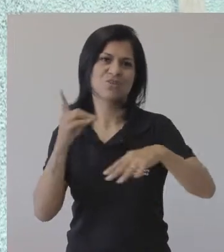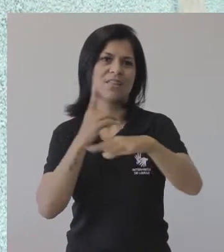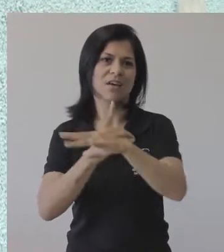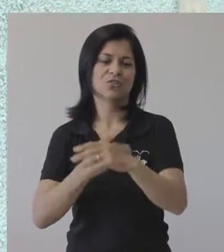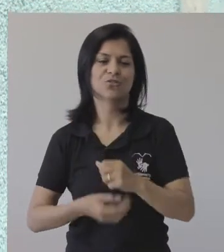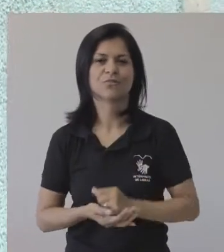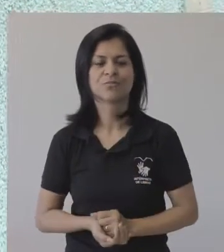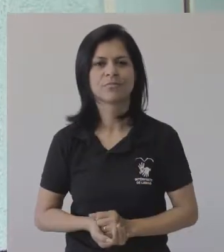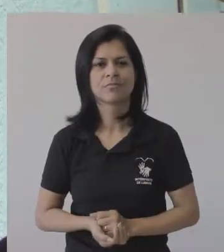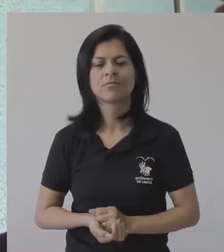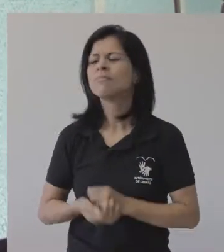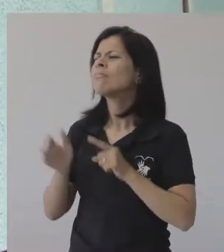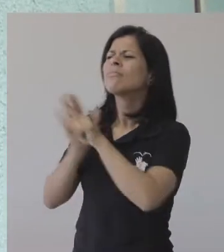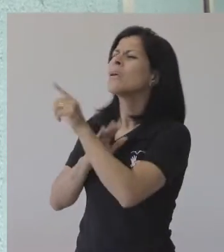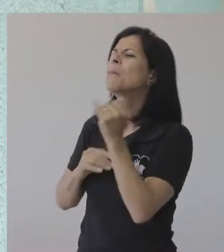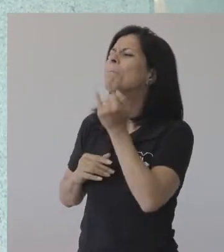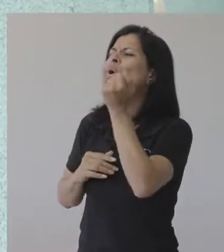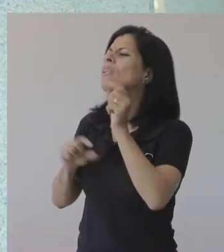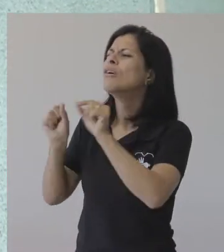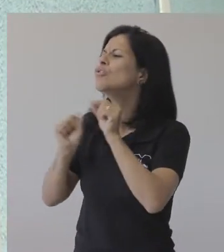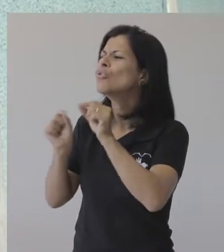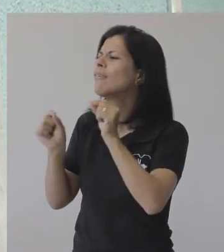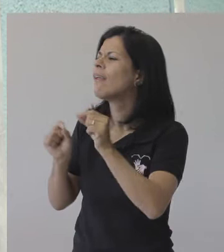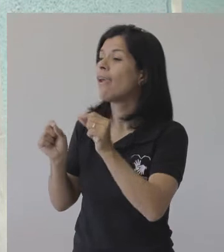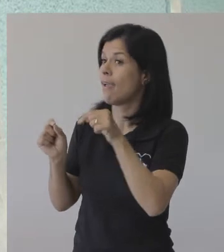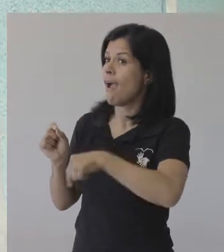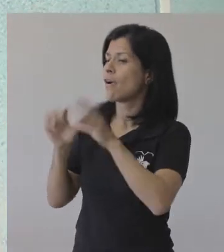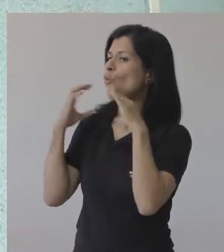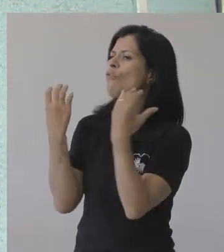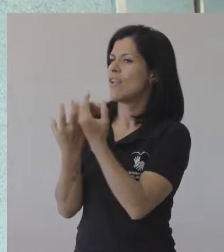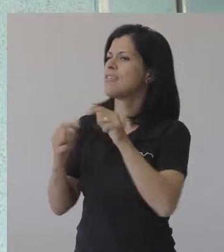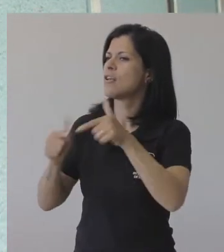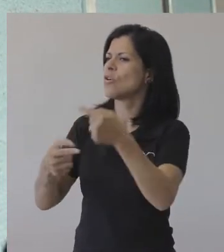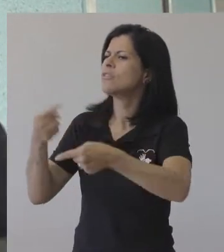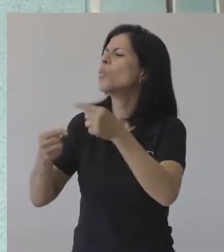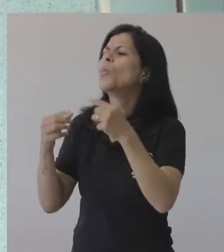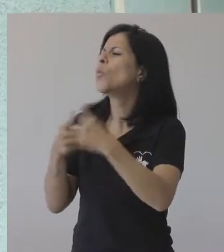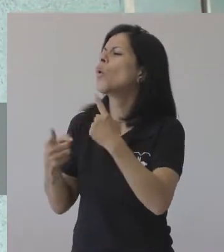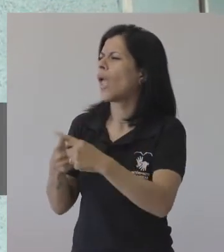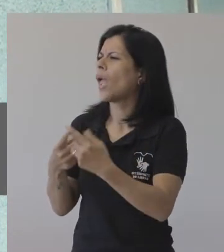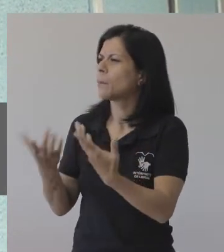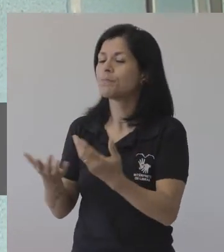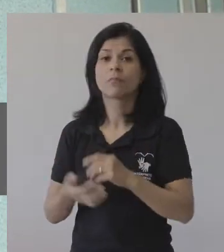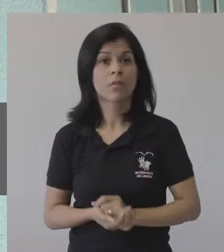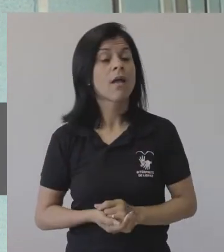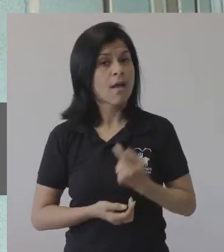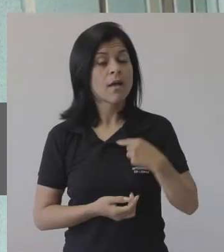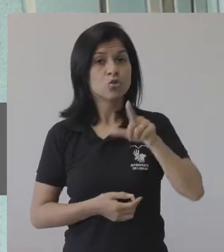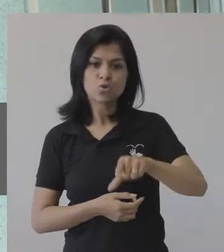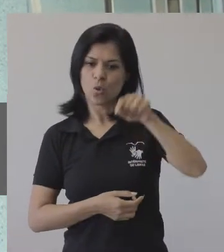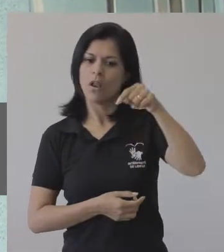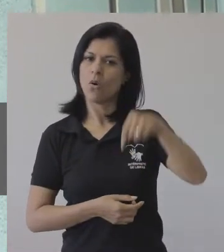sociedade civil. Qual que a importância de realizar uma conferência de ações afirmativas na universidade? Bom, essa é uma escolha